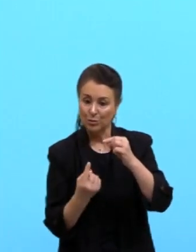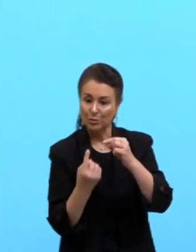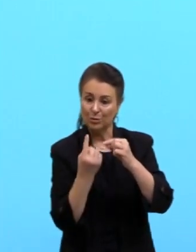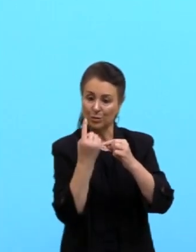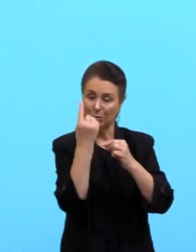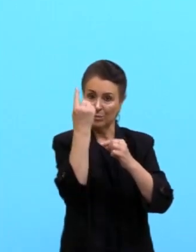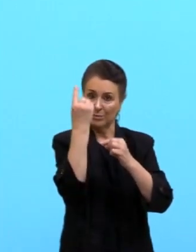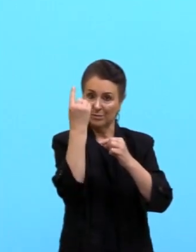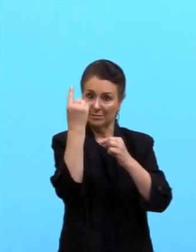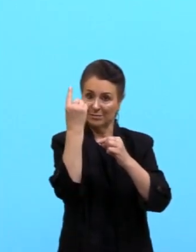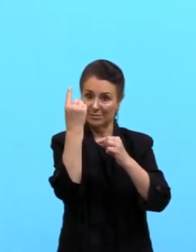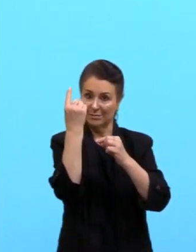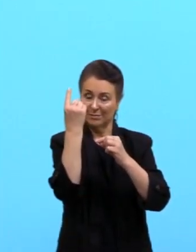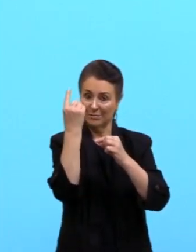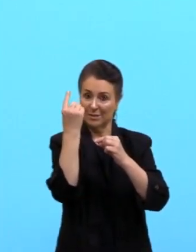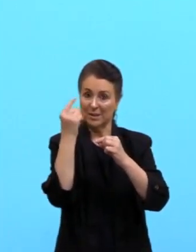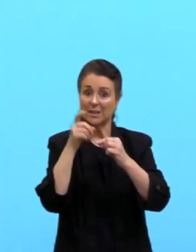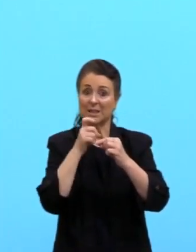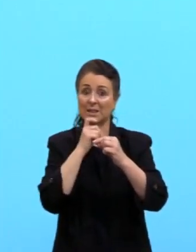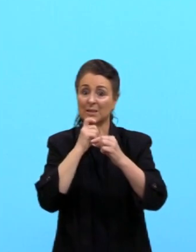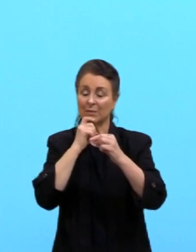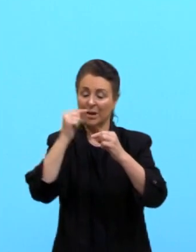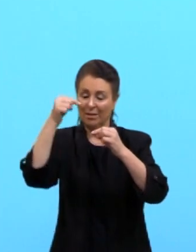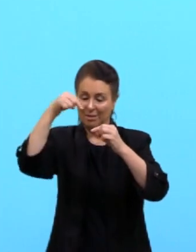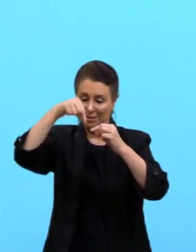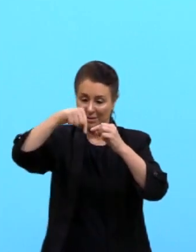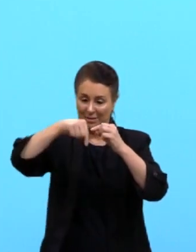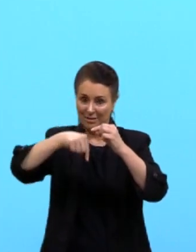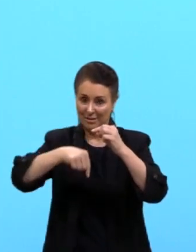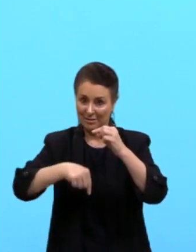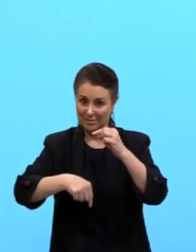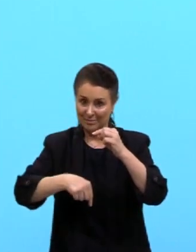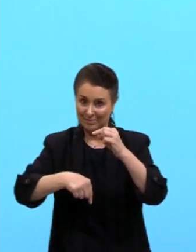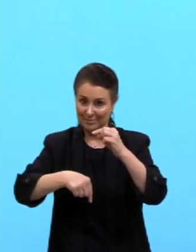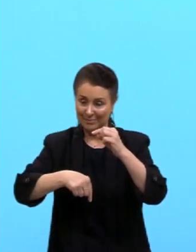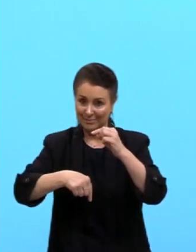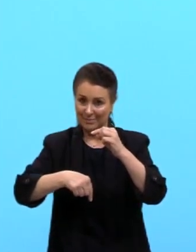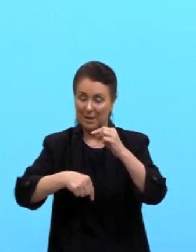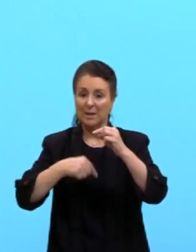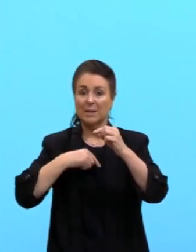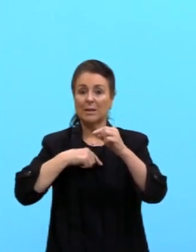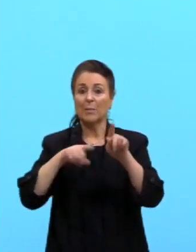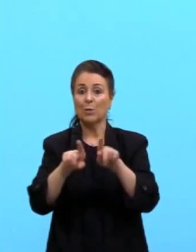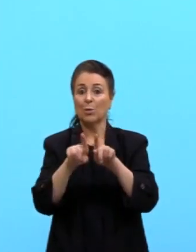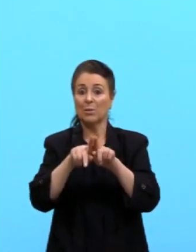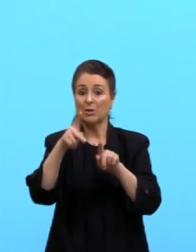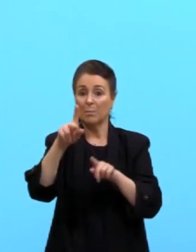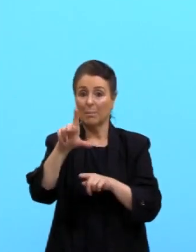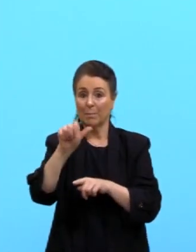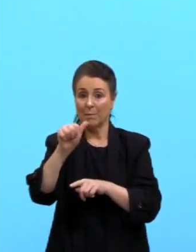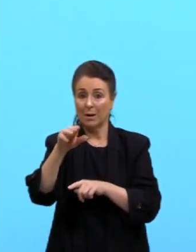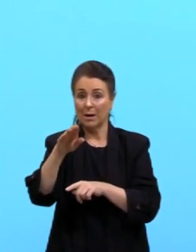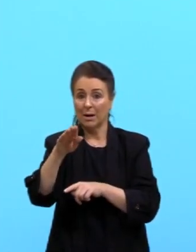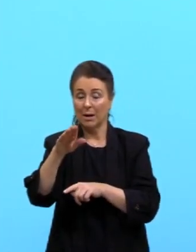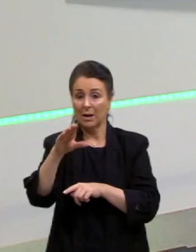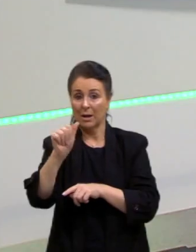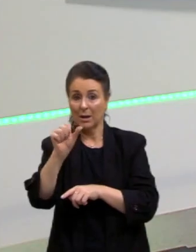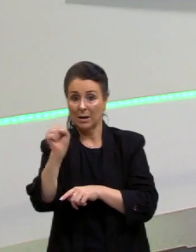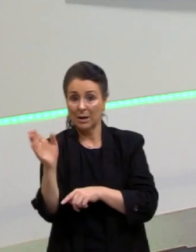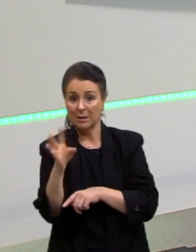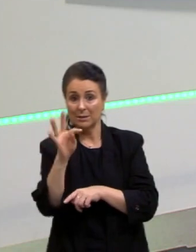terrestre, que ela é dividida em partes, a gente chama essas partes de placas tectônicas. E aqui eu trago para vocês